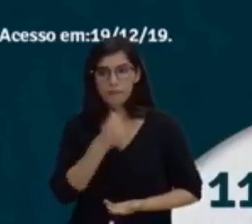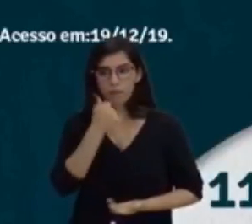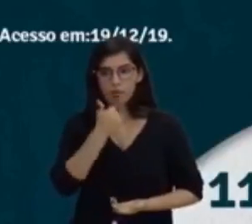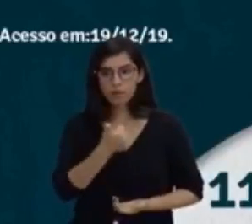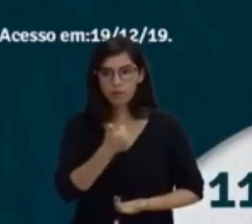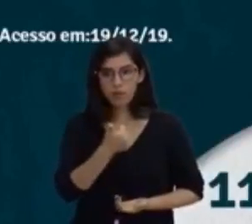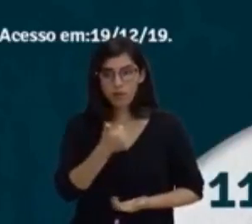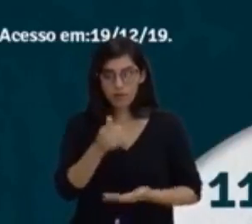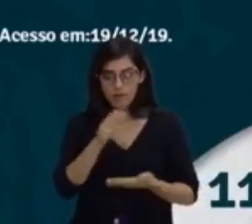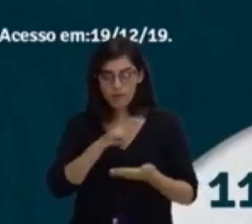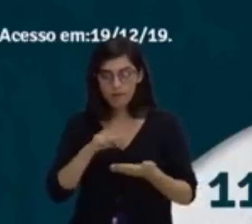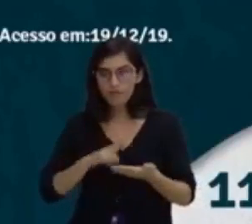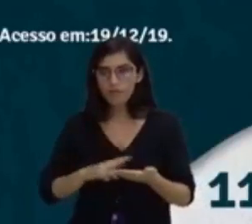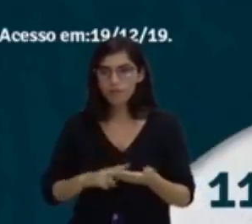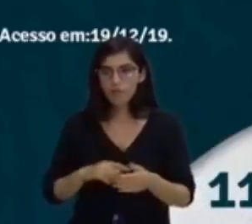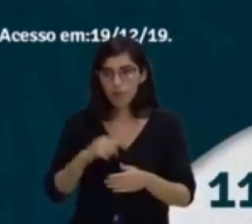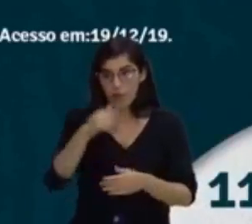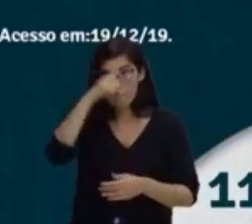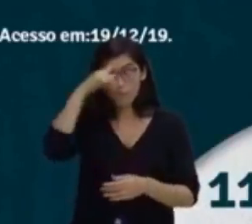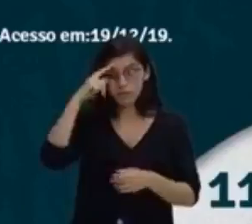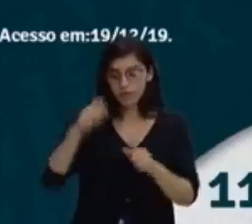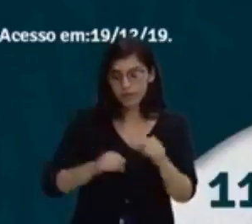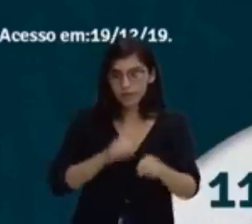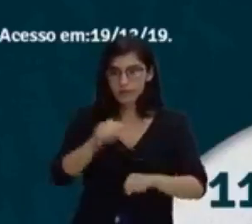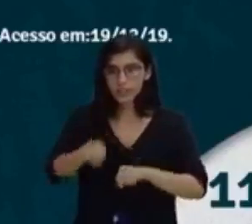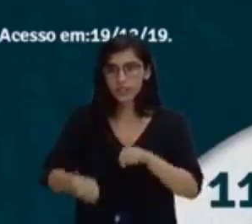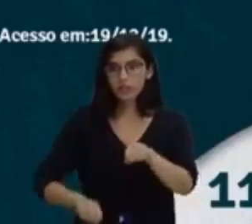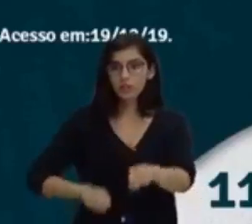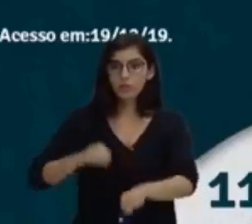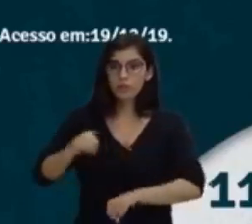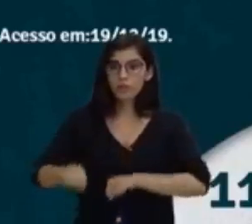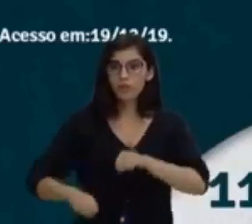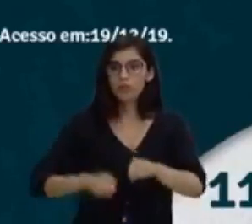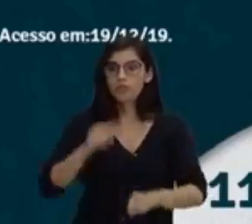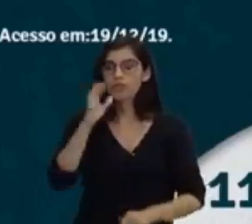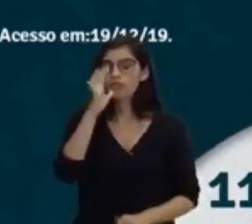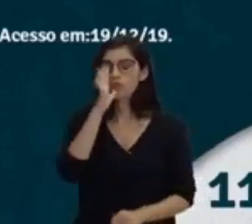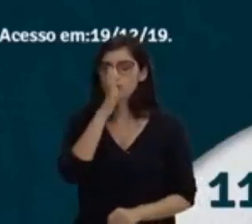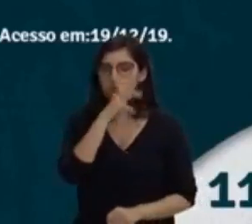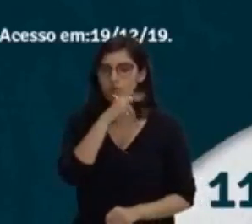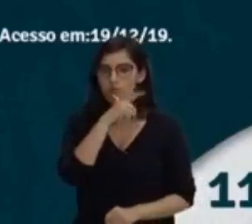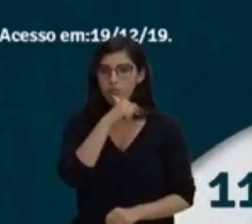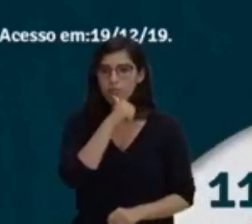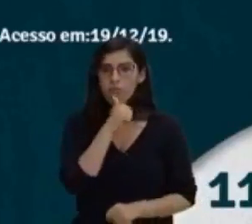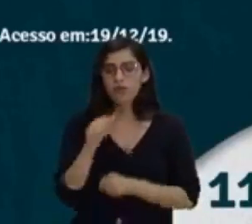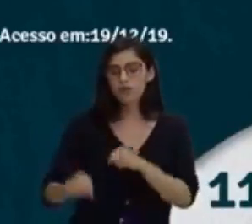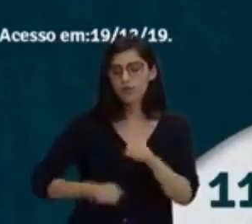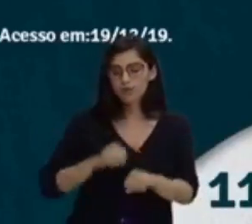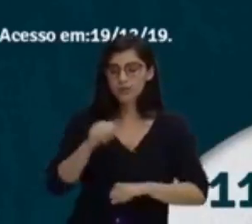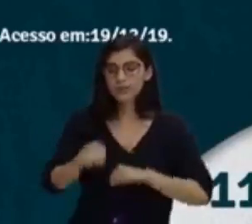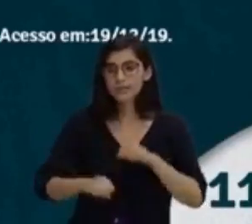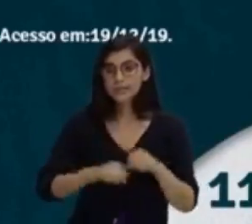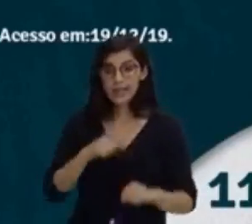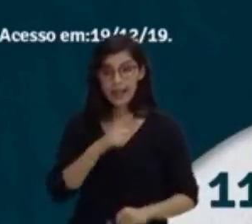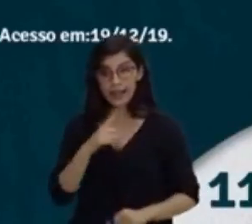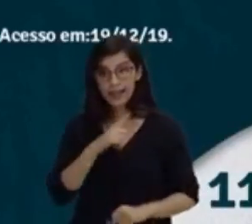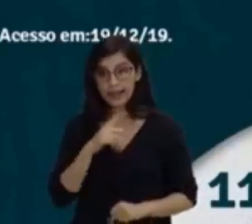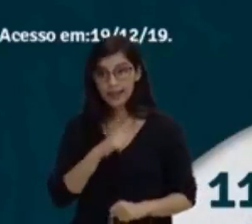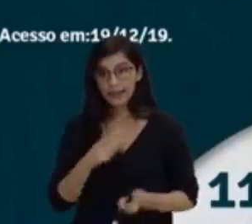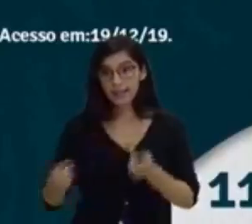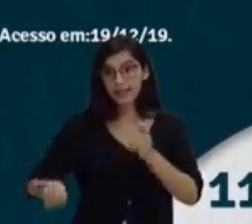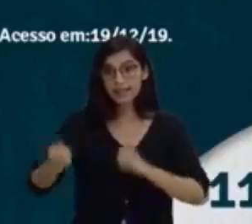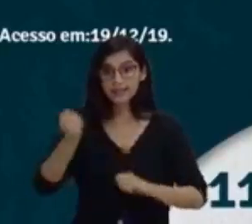repetitivo, longo, se a pessoa está tendo essa capacidade de resistir